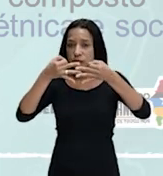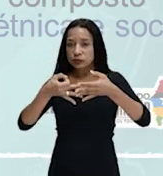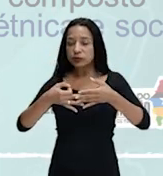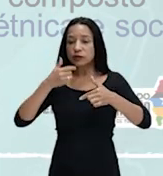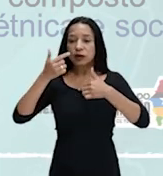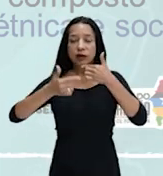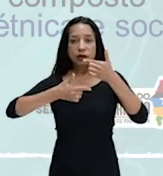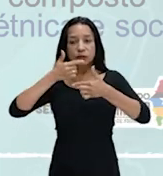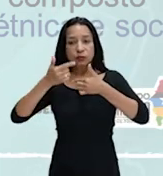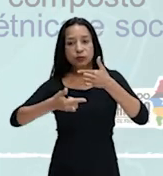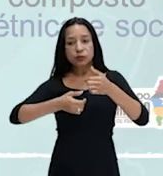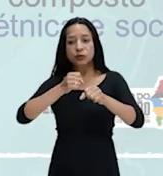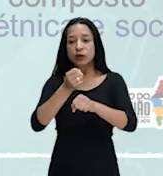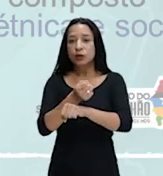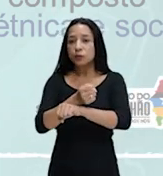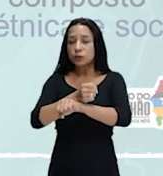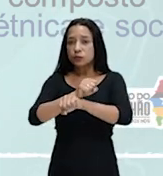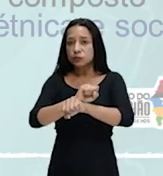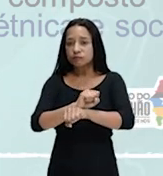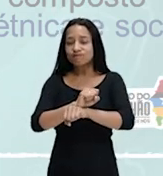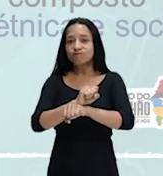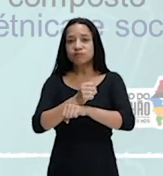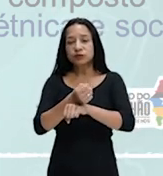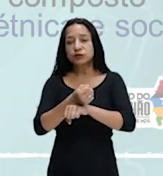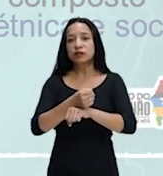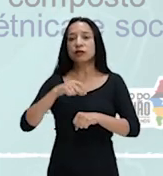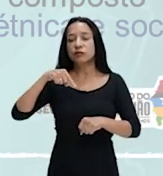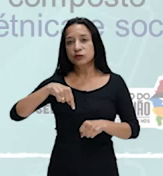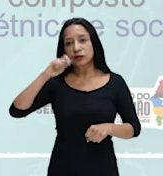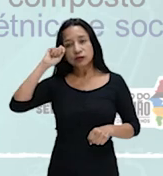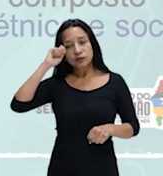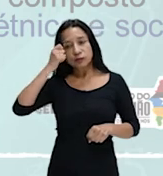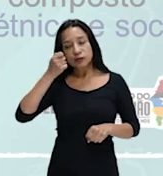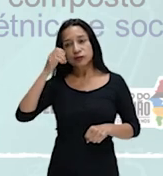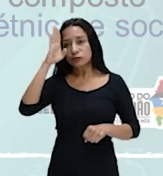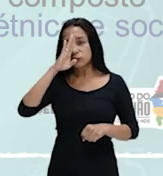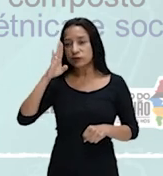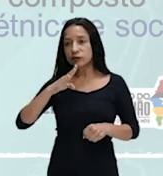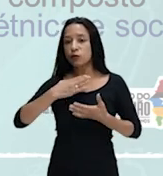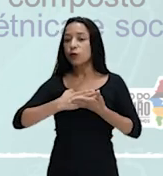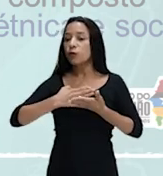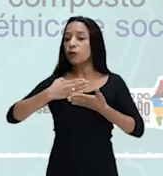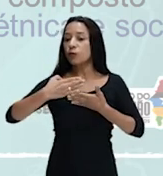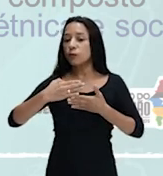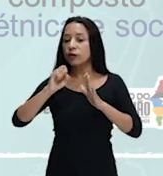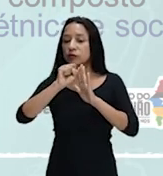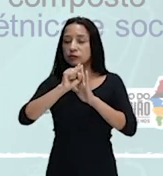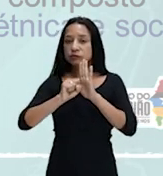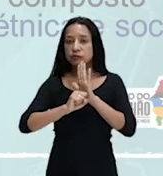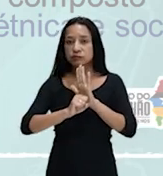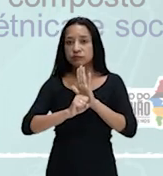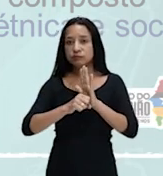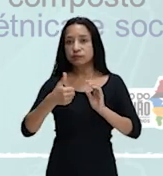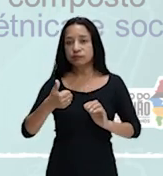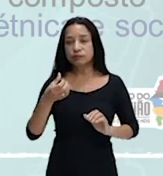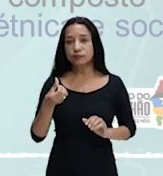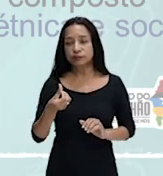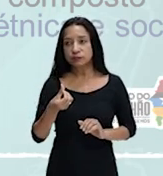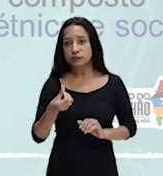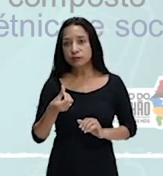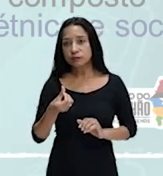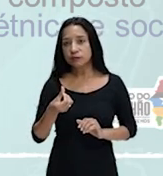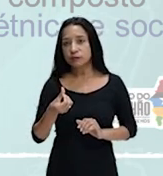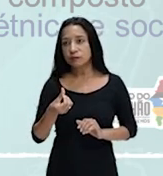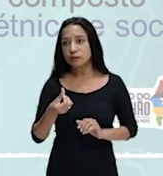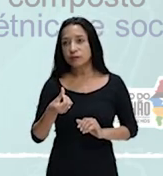africanos no Brasil, nós temos que observar que essa luta, ela começa no início do século XVI. E